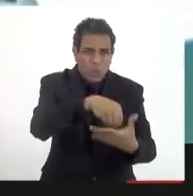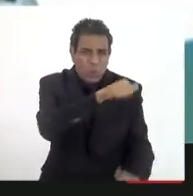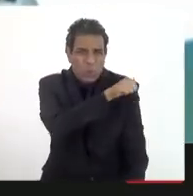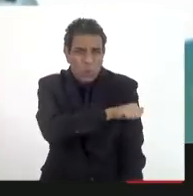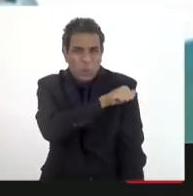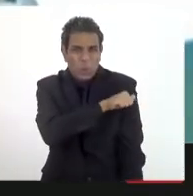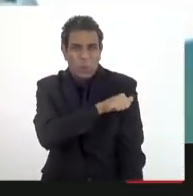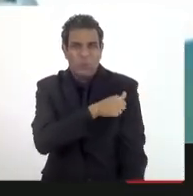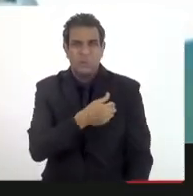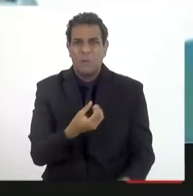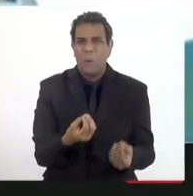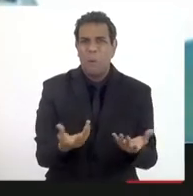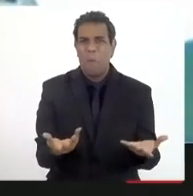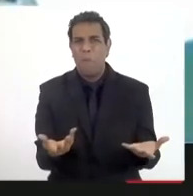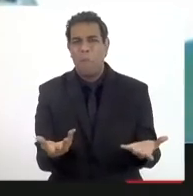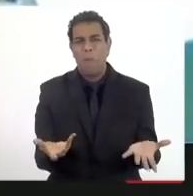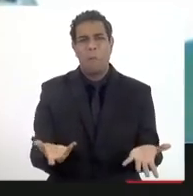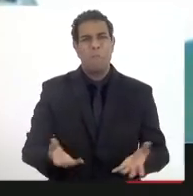no fundo.